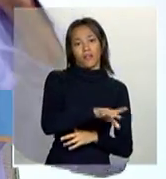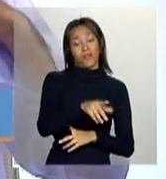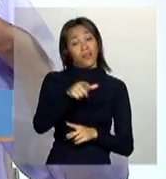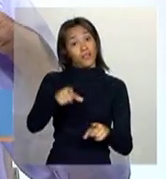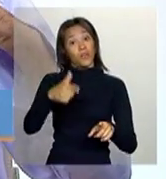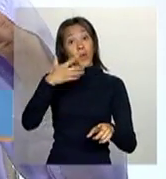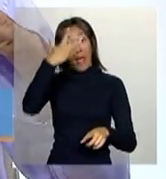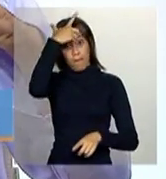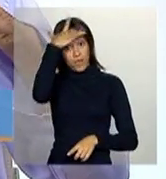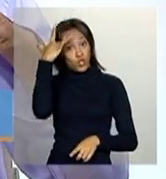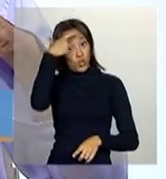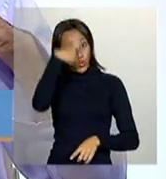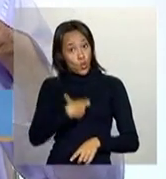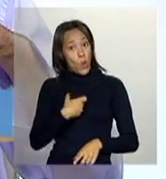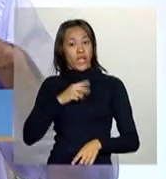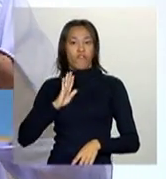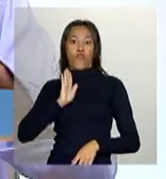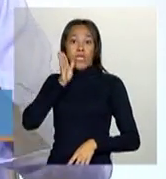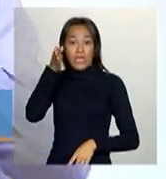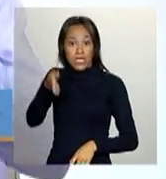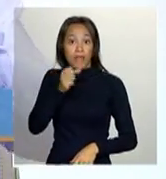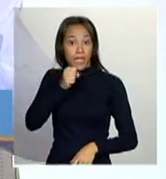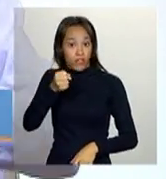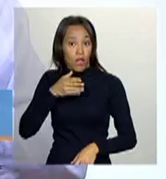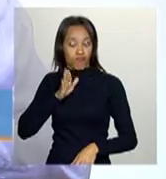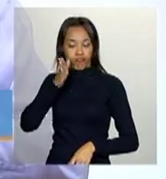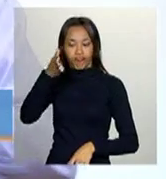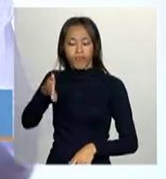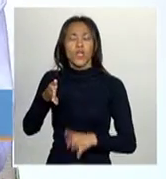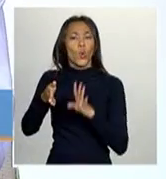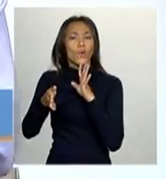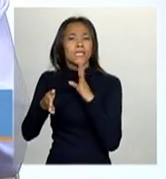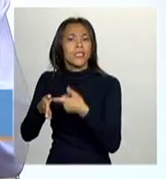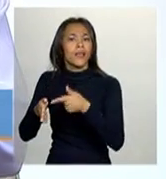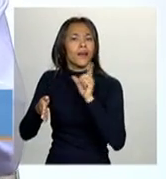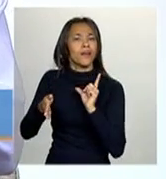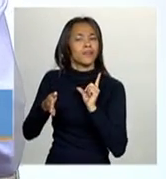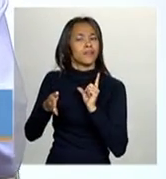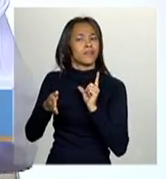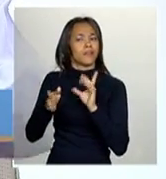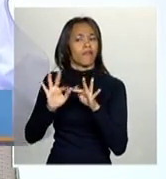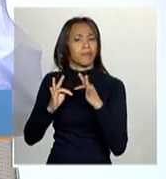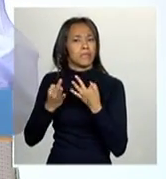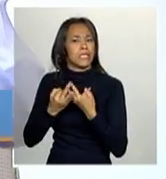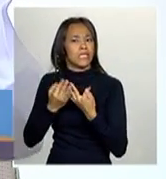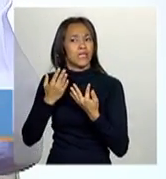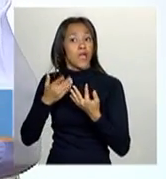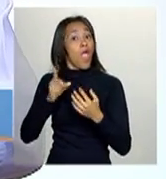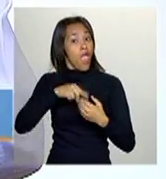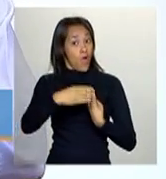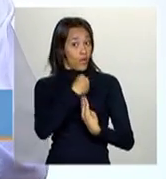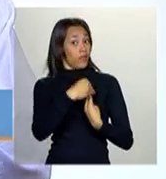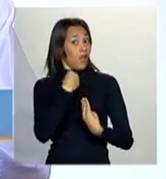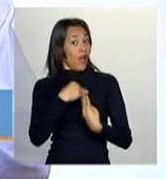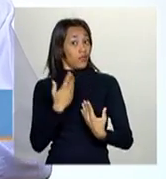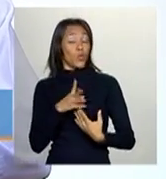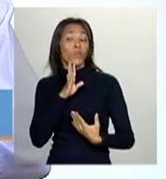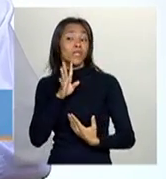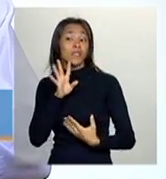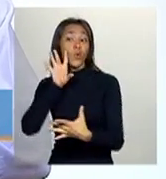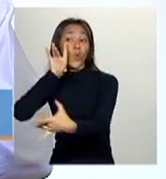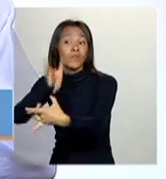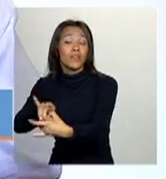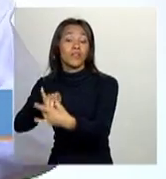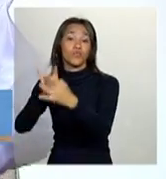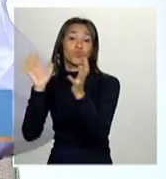entrevistador, na hora que for fazer, ele conhecer um pouquinho, e esse é o objetivo dessa orientação, conhecer um pouquinho a realidade de cada